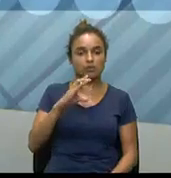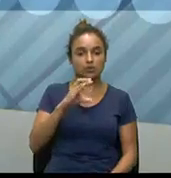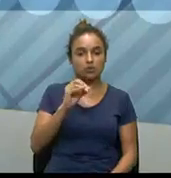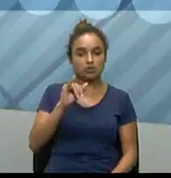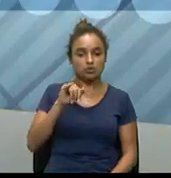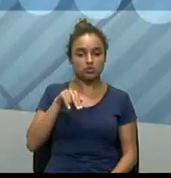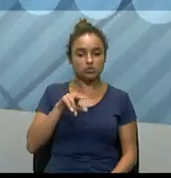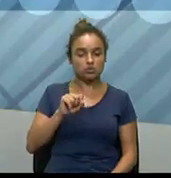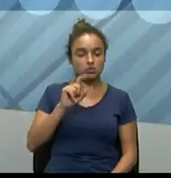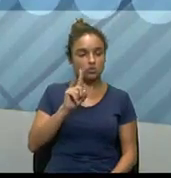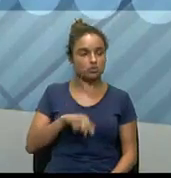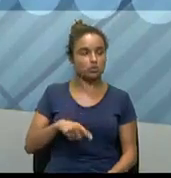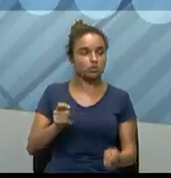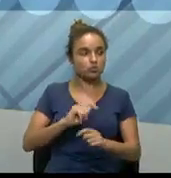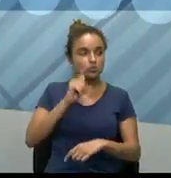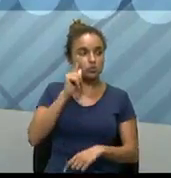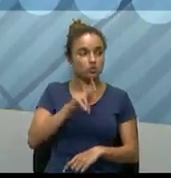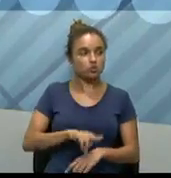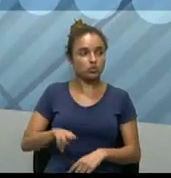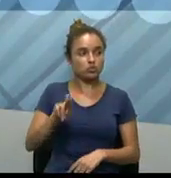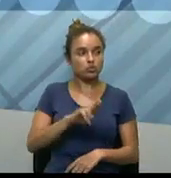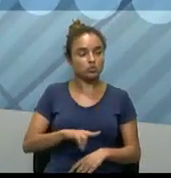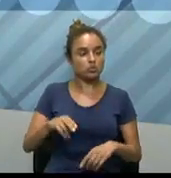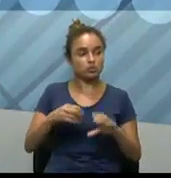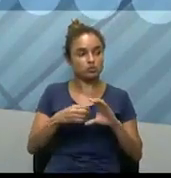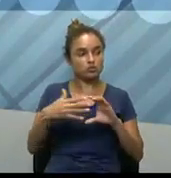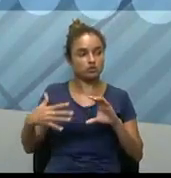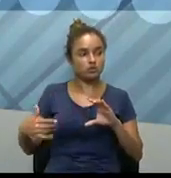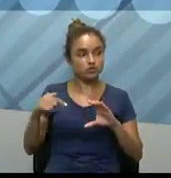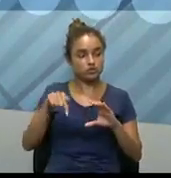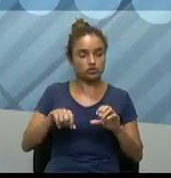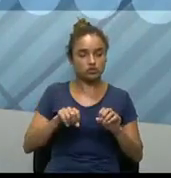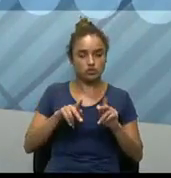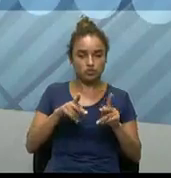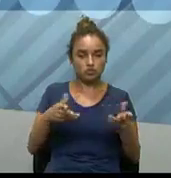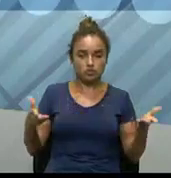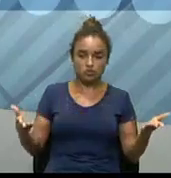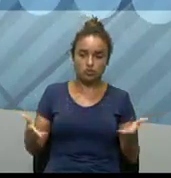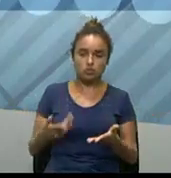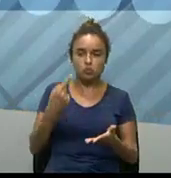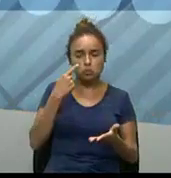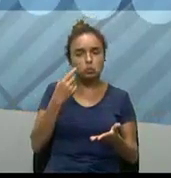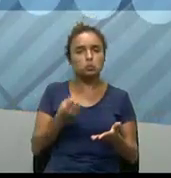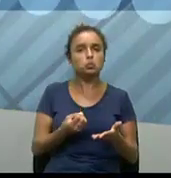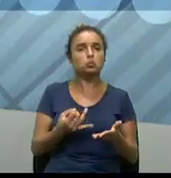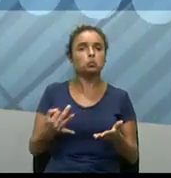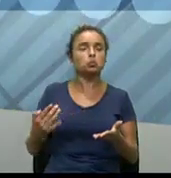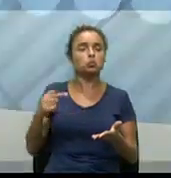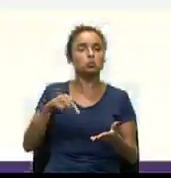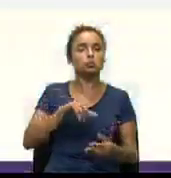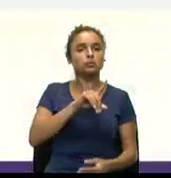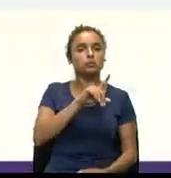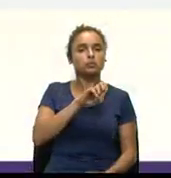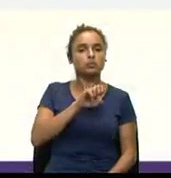desse tipo de característica, ok? Então, agora, quais são as desvantagens? Então,